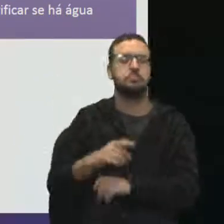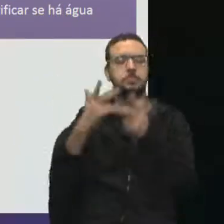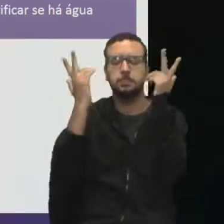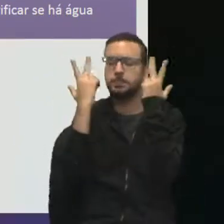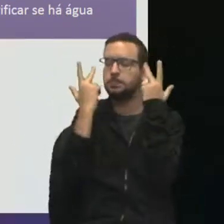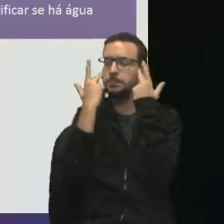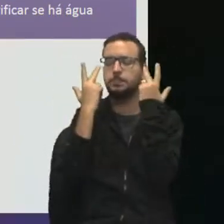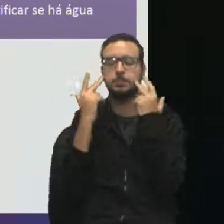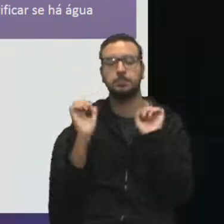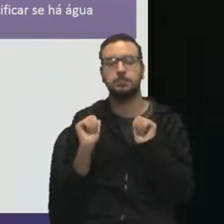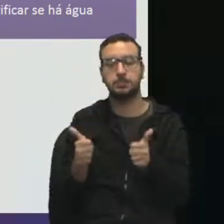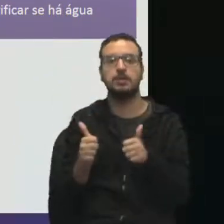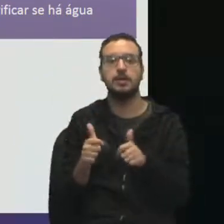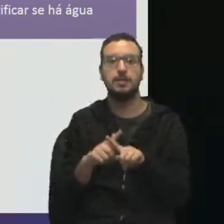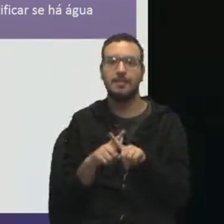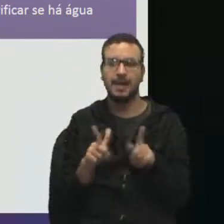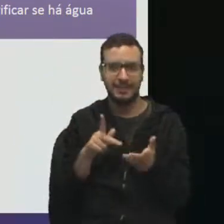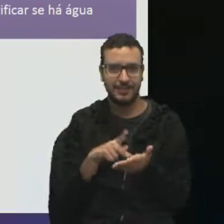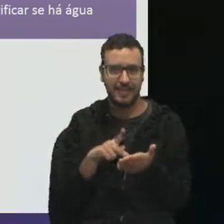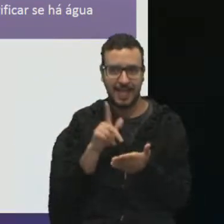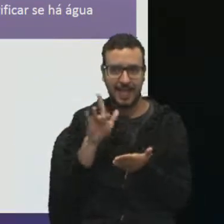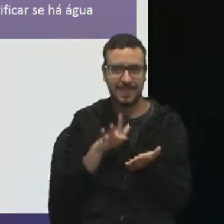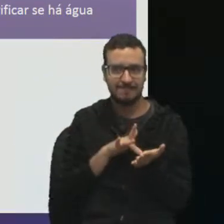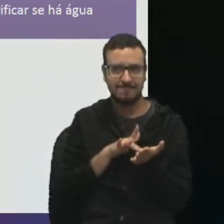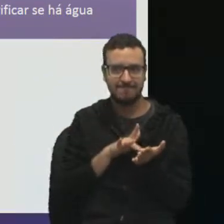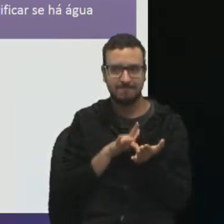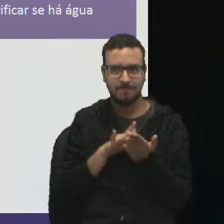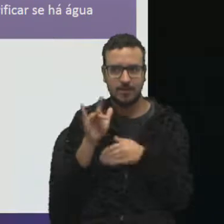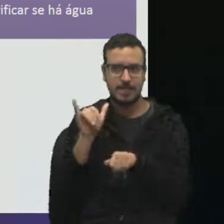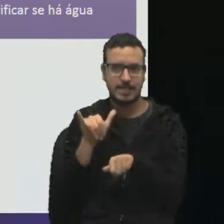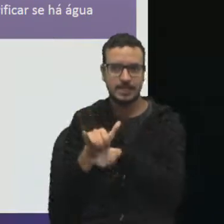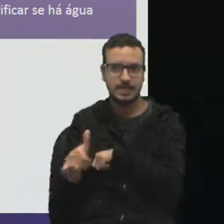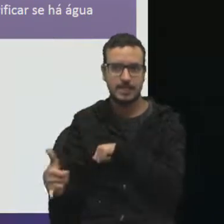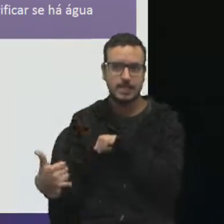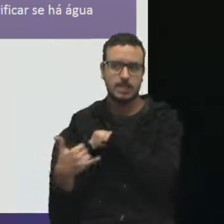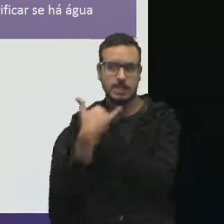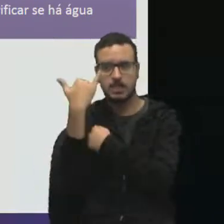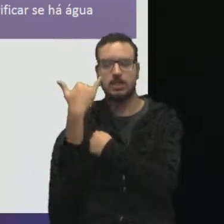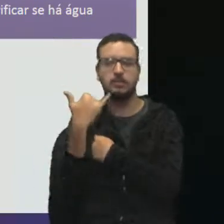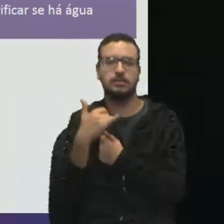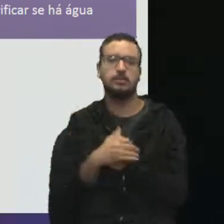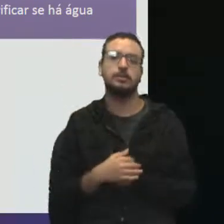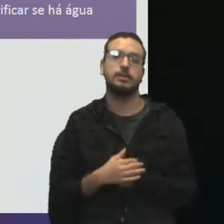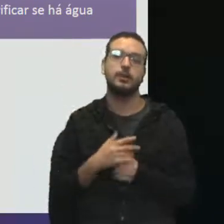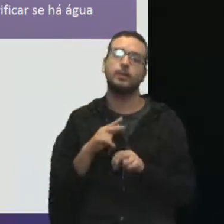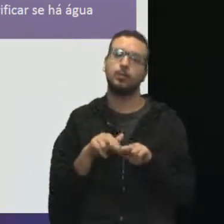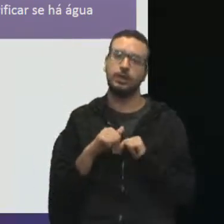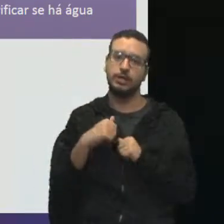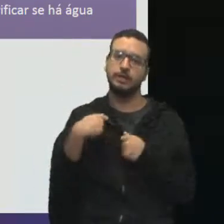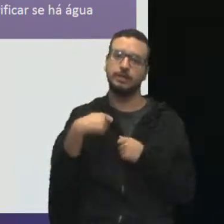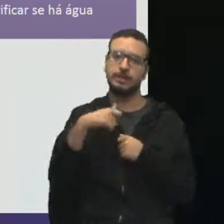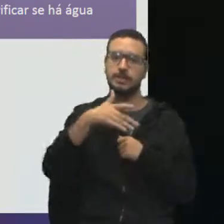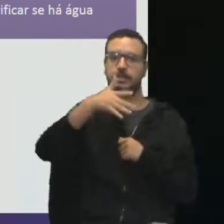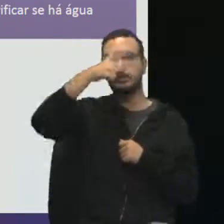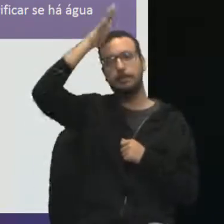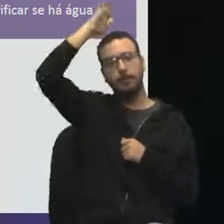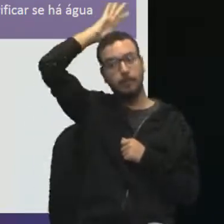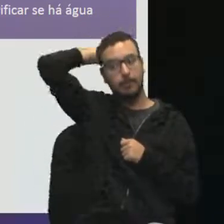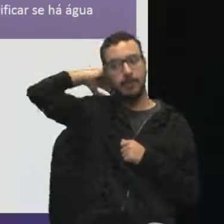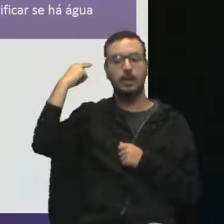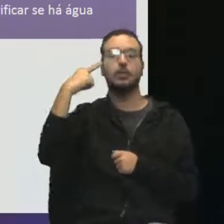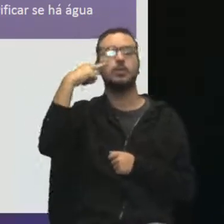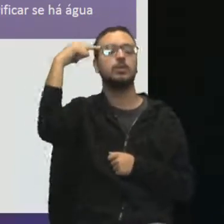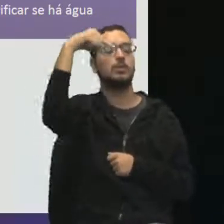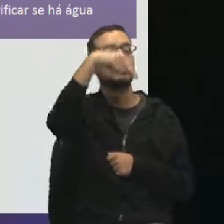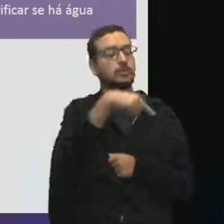E, na verdade, ele está ali enganando aquele público. Por isso que tem que ter o poder público, no caso representado pelos bombeiros.